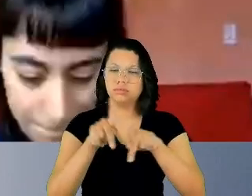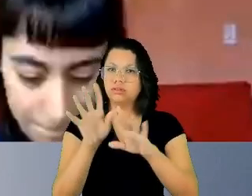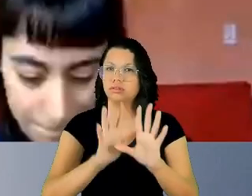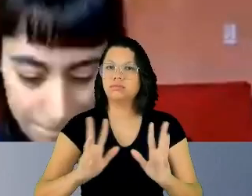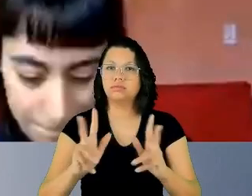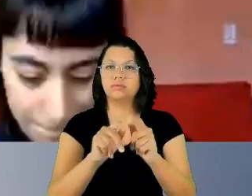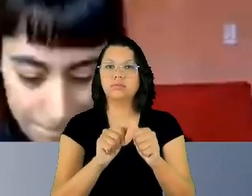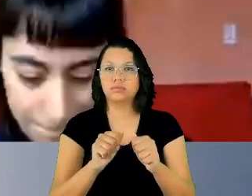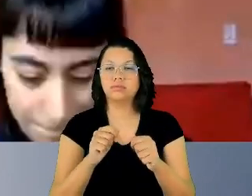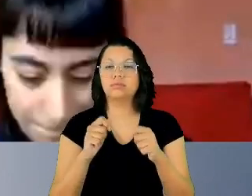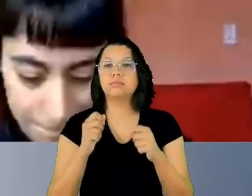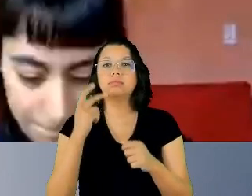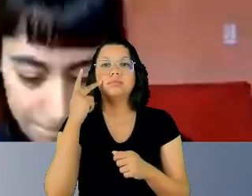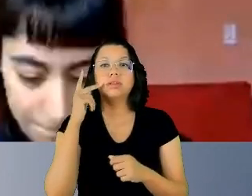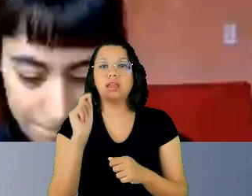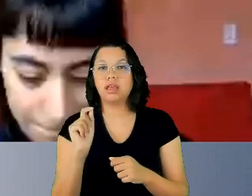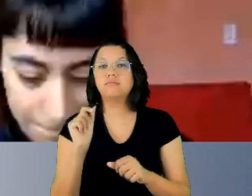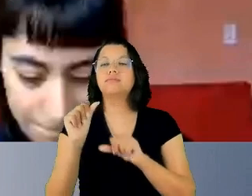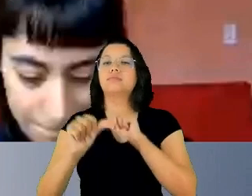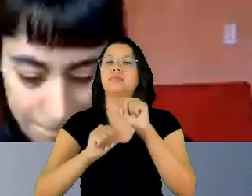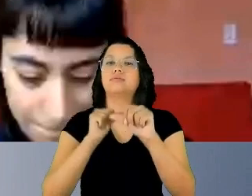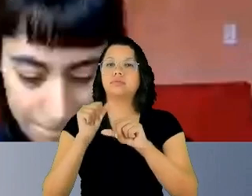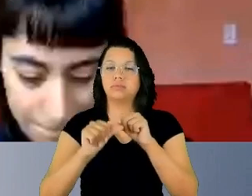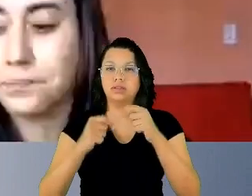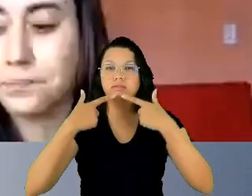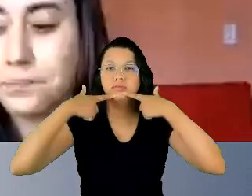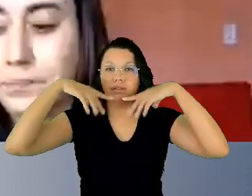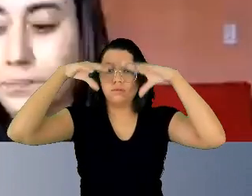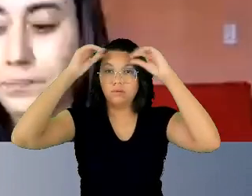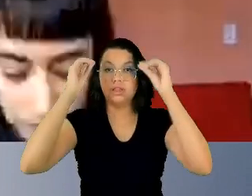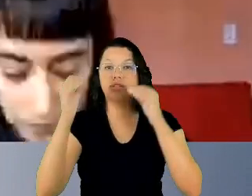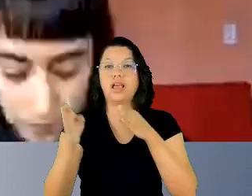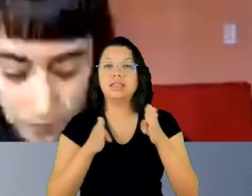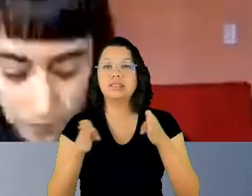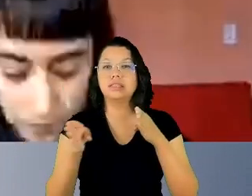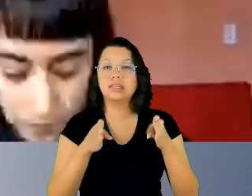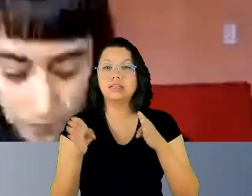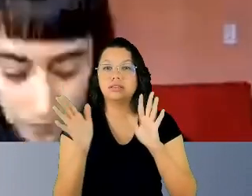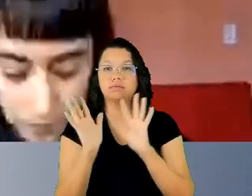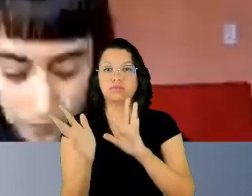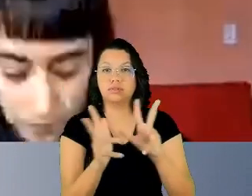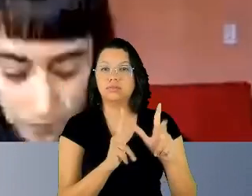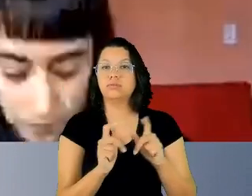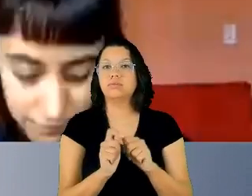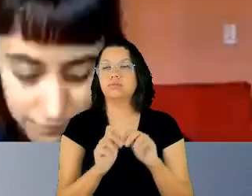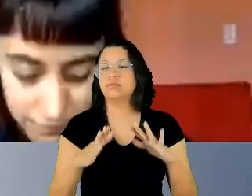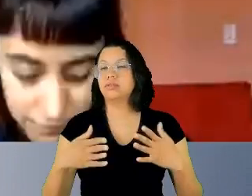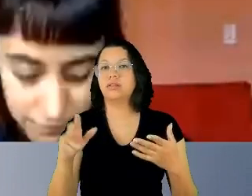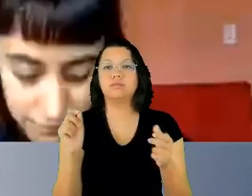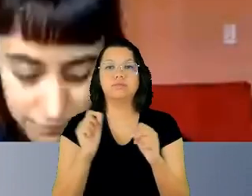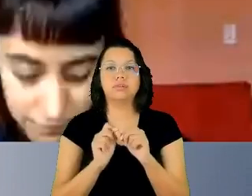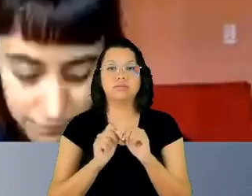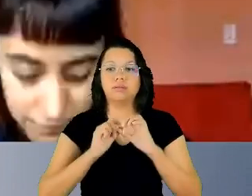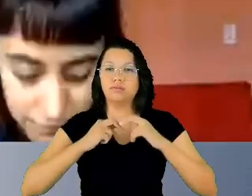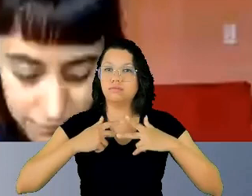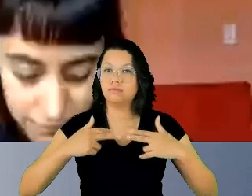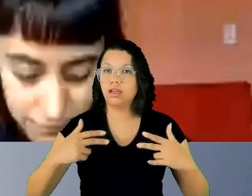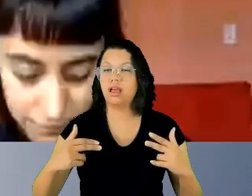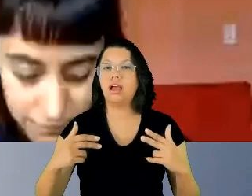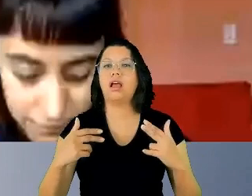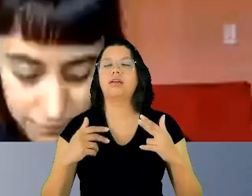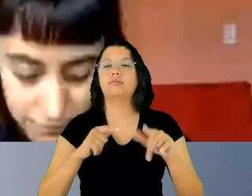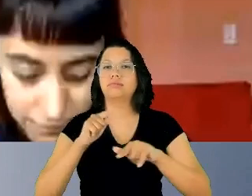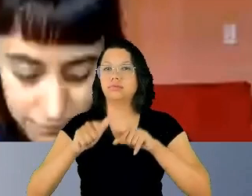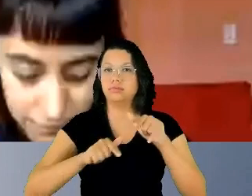transformada numa linguagem acessível a todos. Então, realizamos uma série de oficinas em